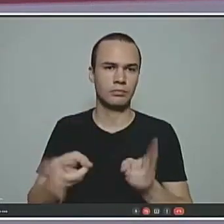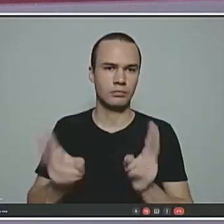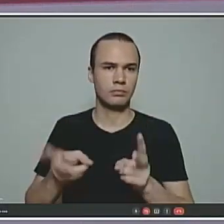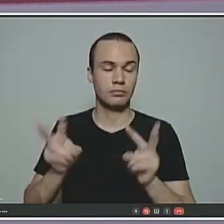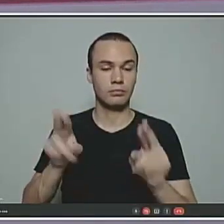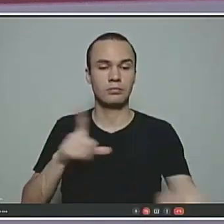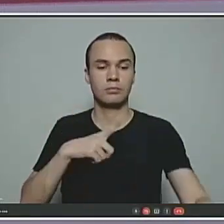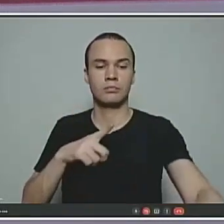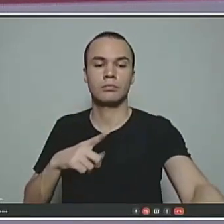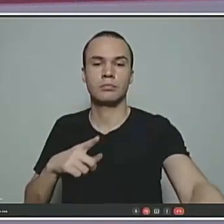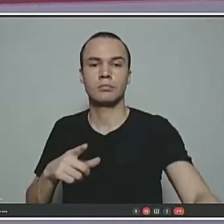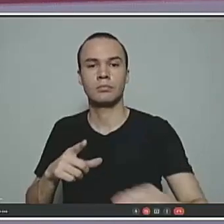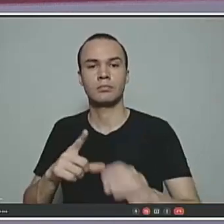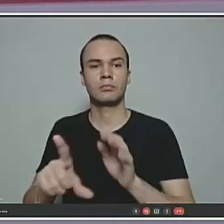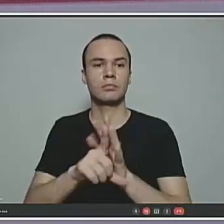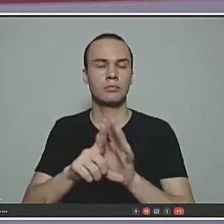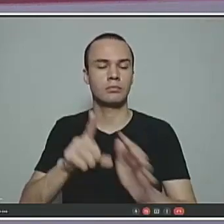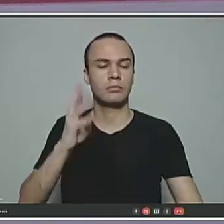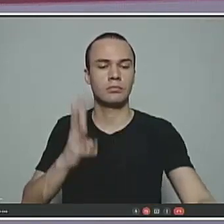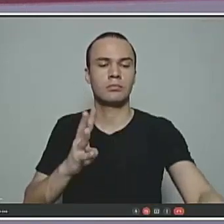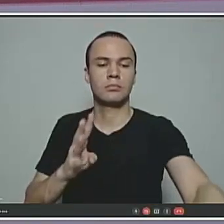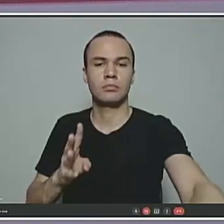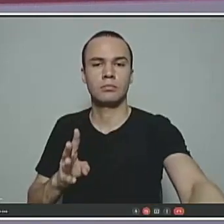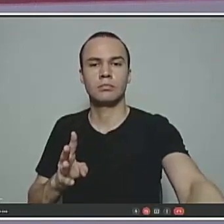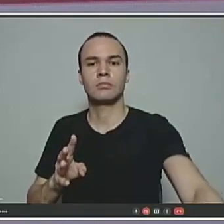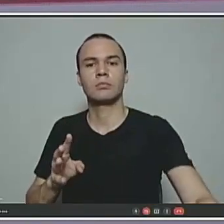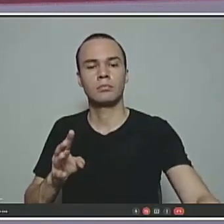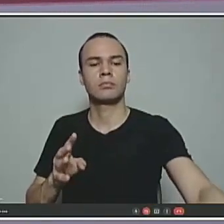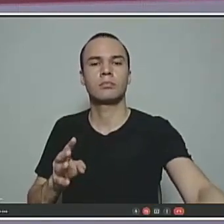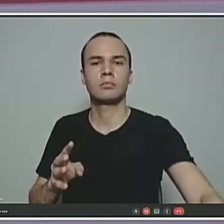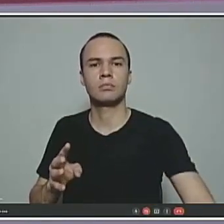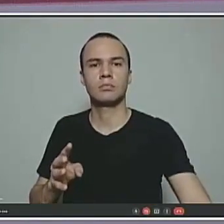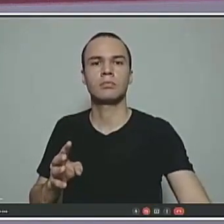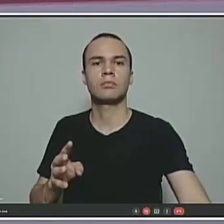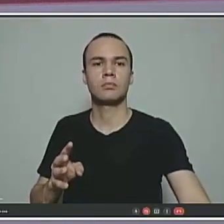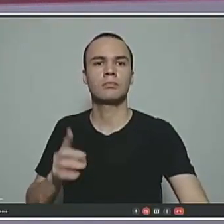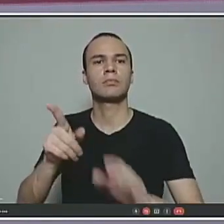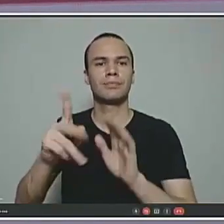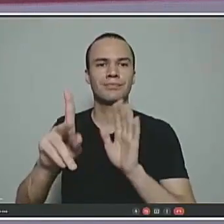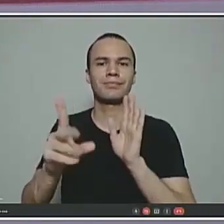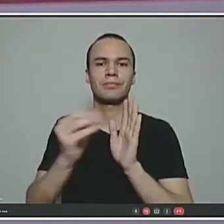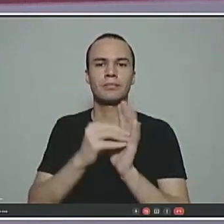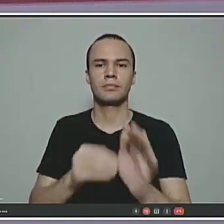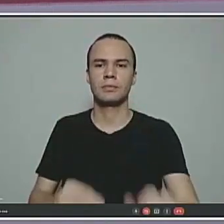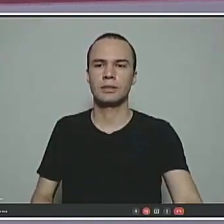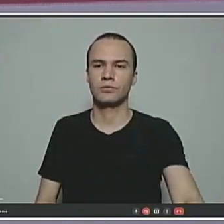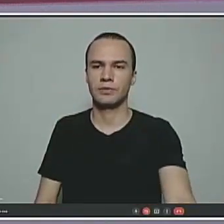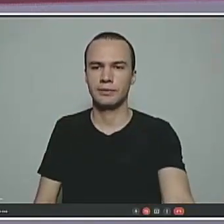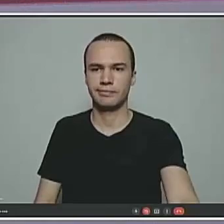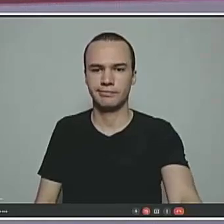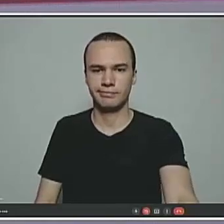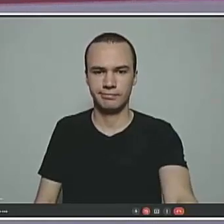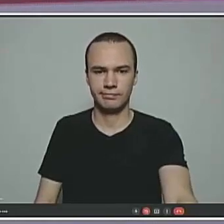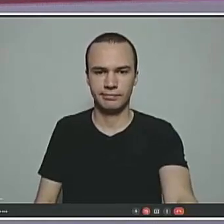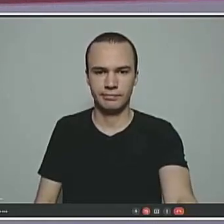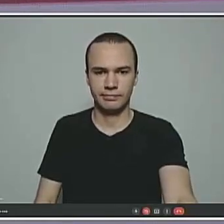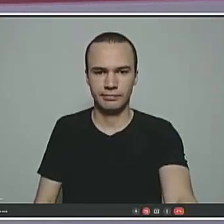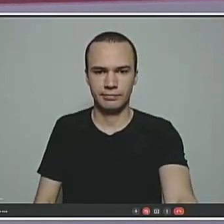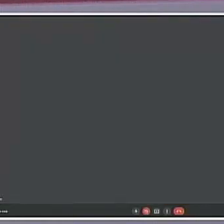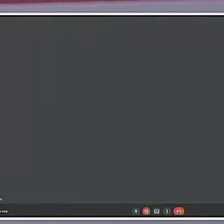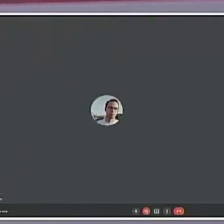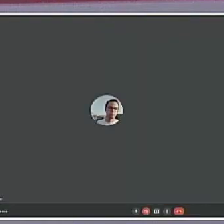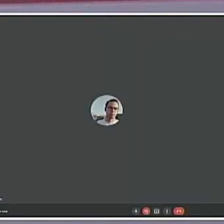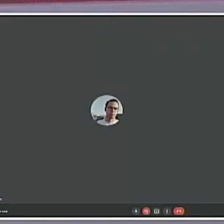mesma lei, no parágrafo 4º, ele diz, será computado. Será computado. Por que o magistério não pode ser computado? se o